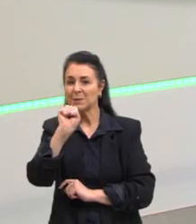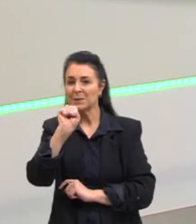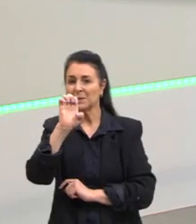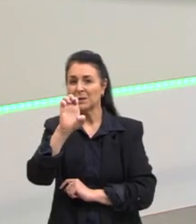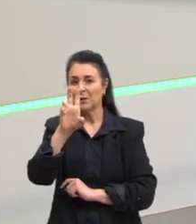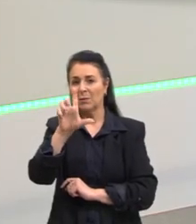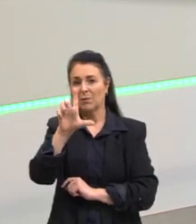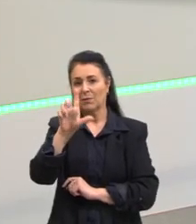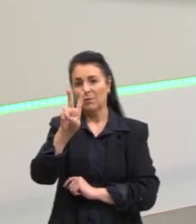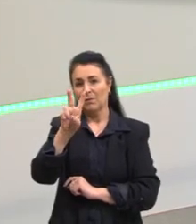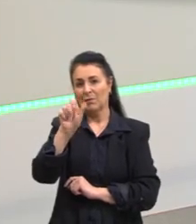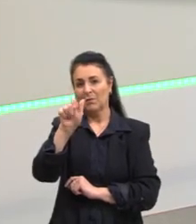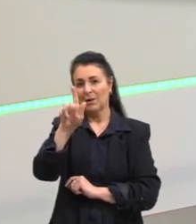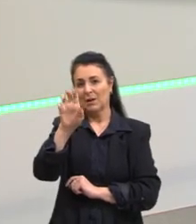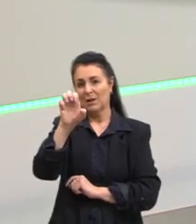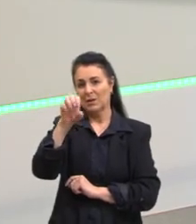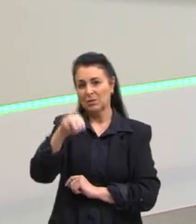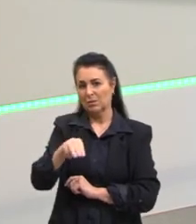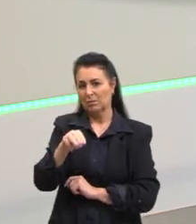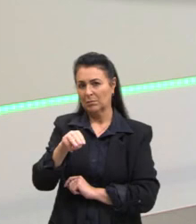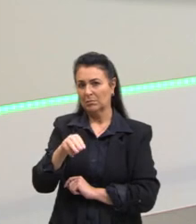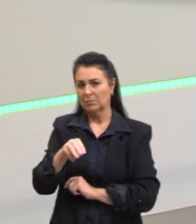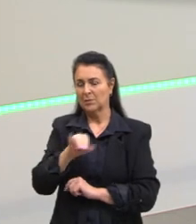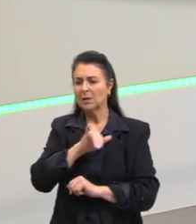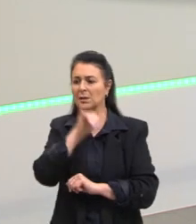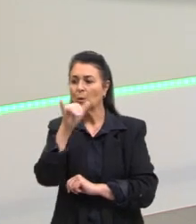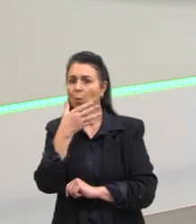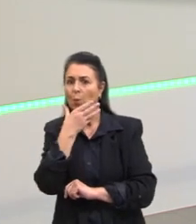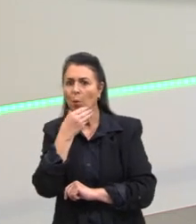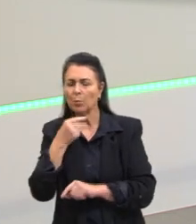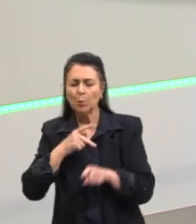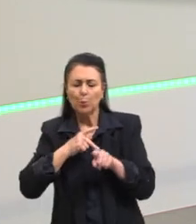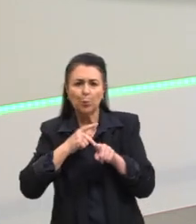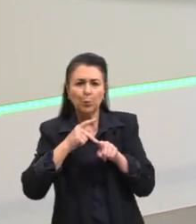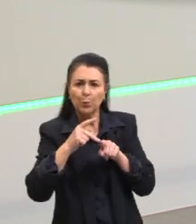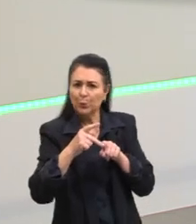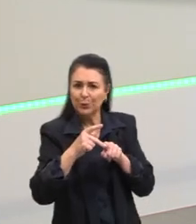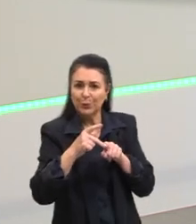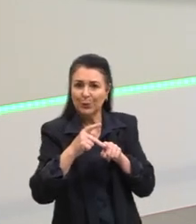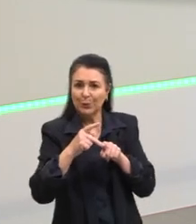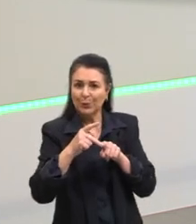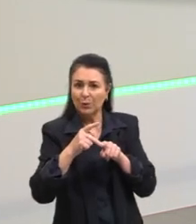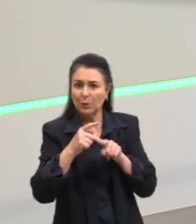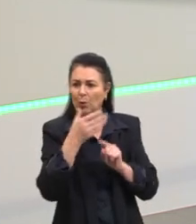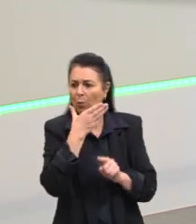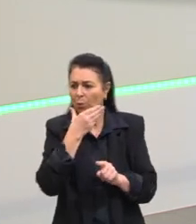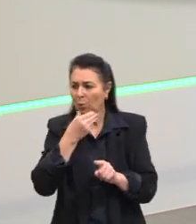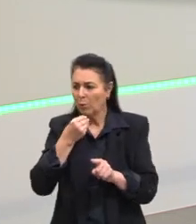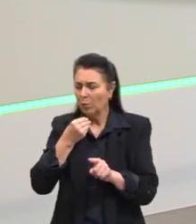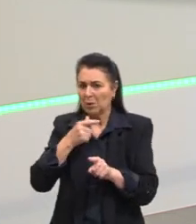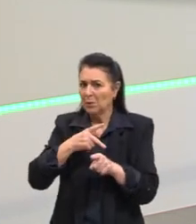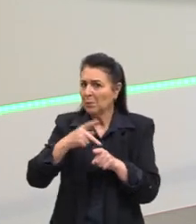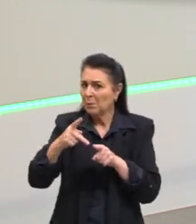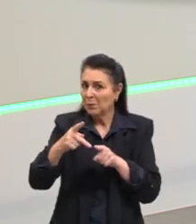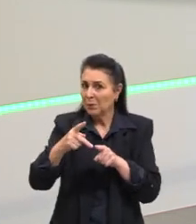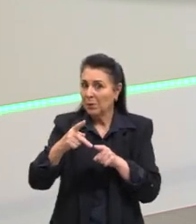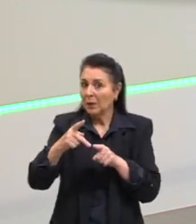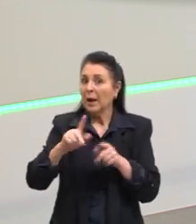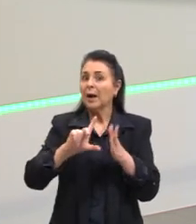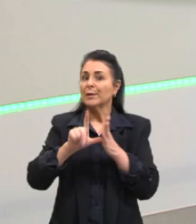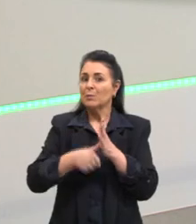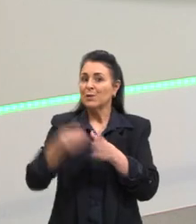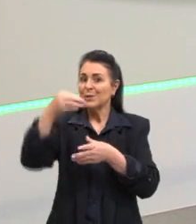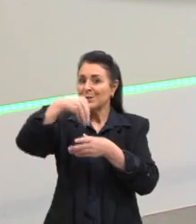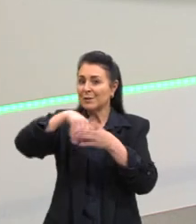que o homem é puro e vem, o homem é puro até que vem a sociedade e o corrompe.